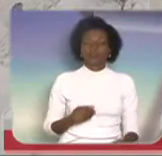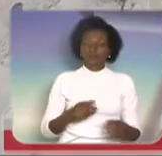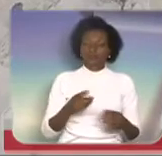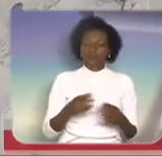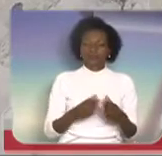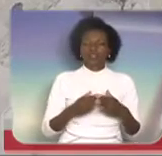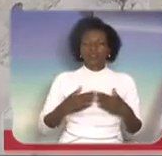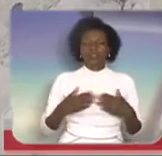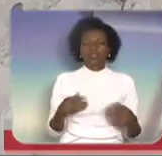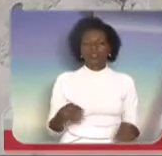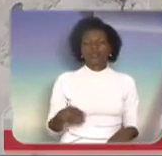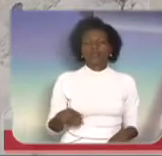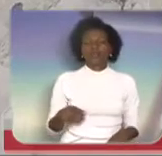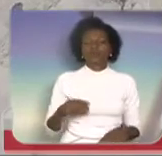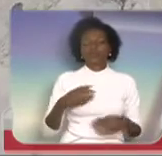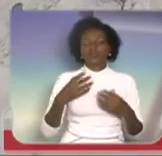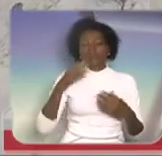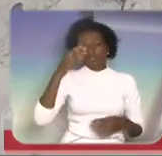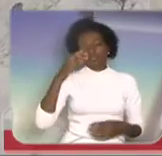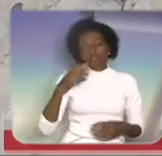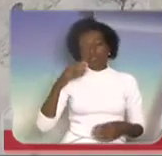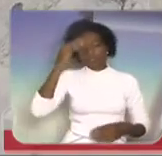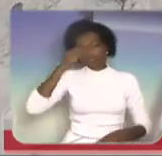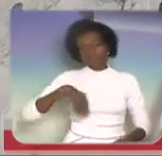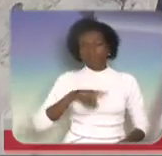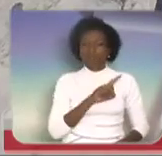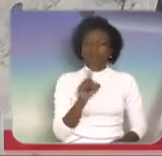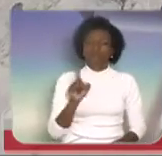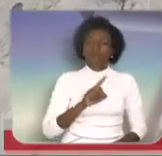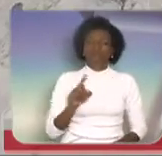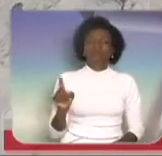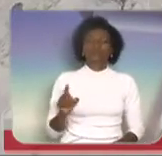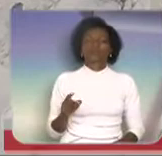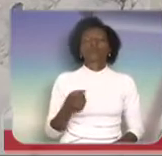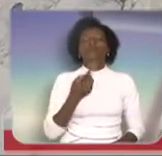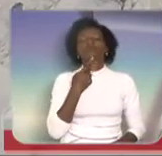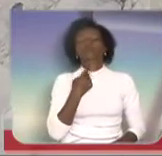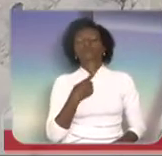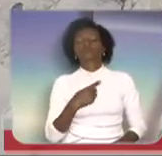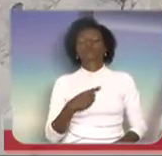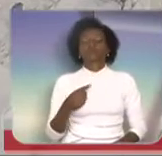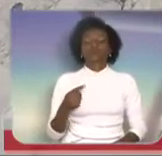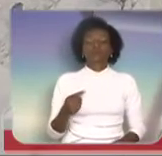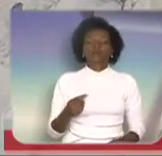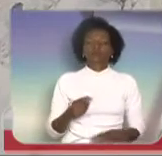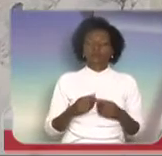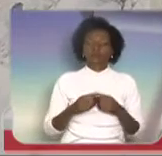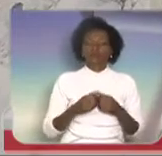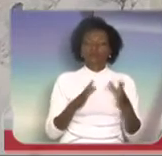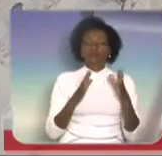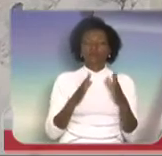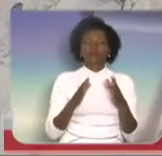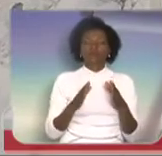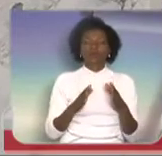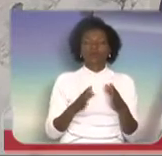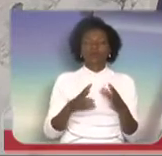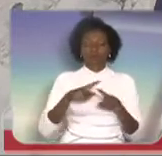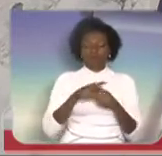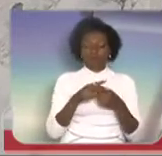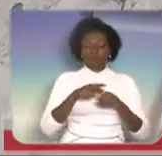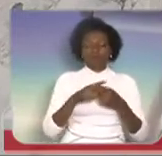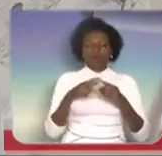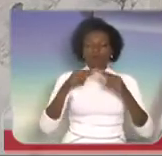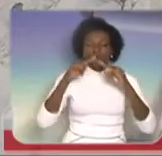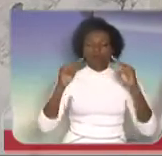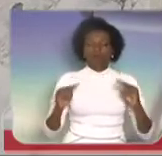não desanimar, não perder a vontade que está sendo implementada na reforma do Museu de